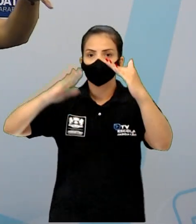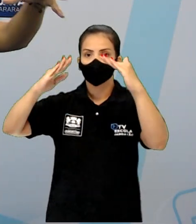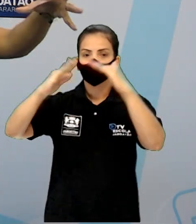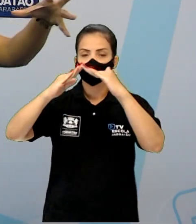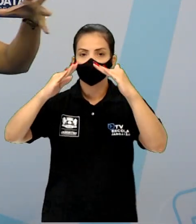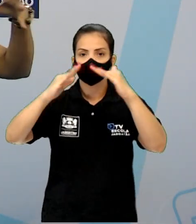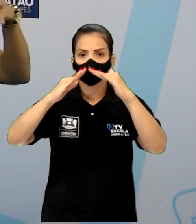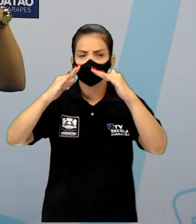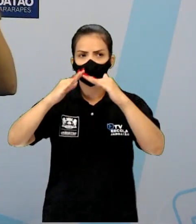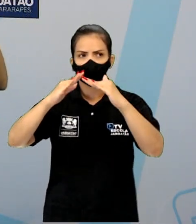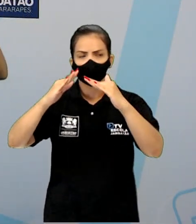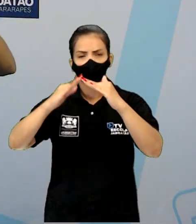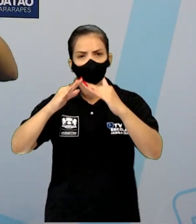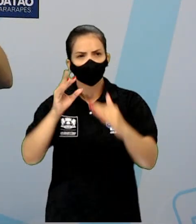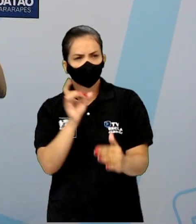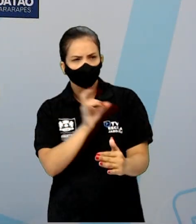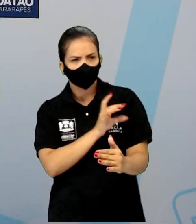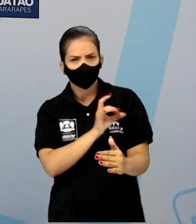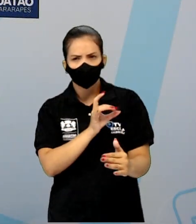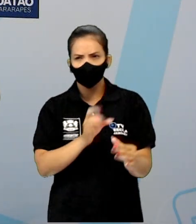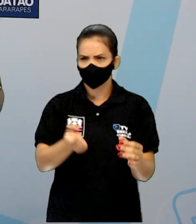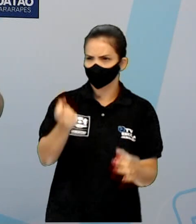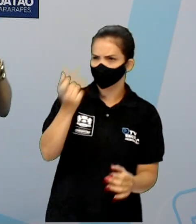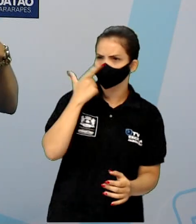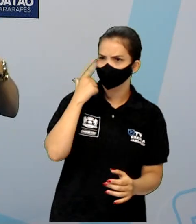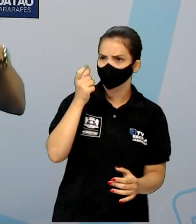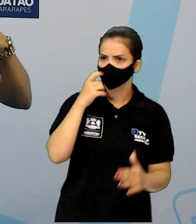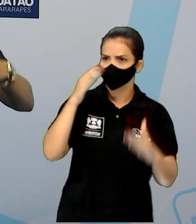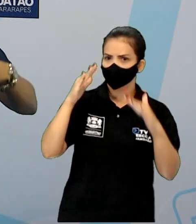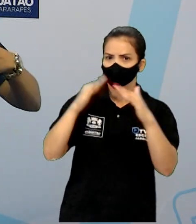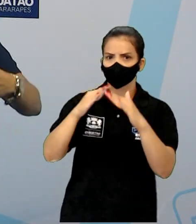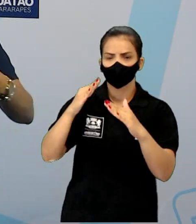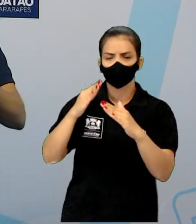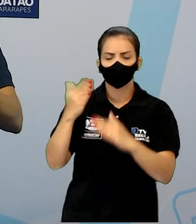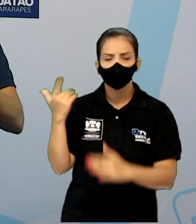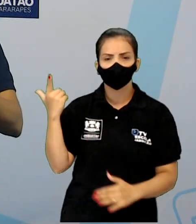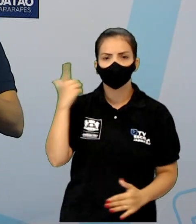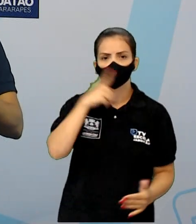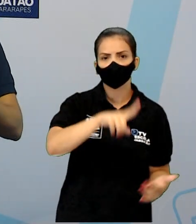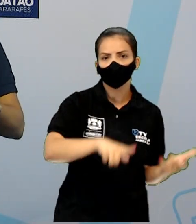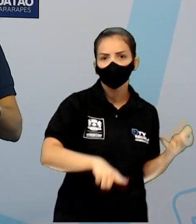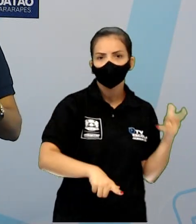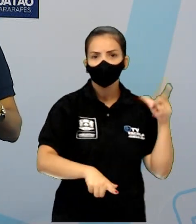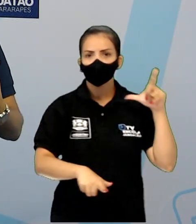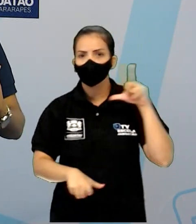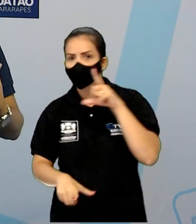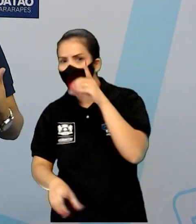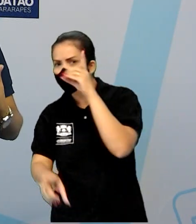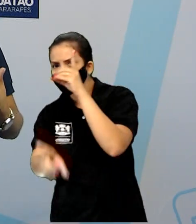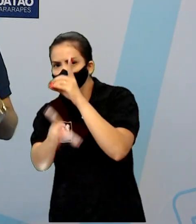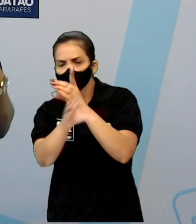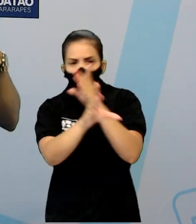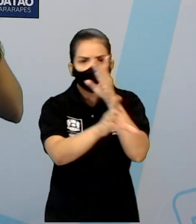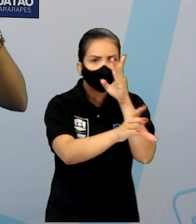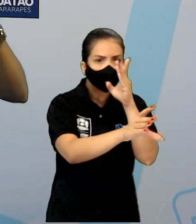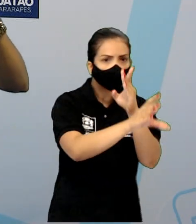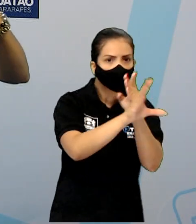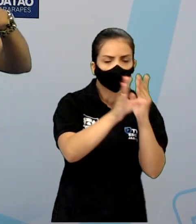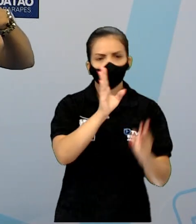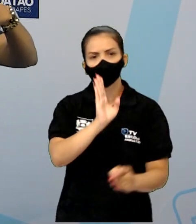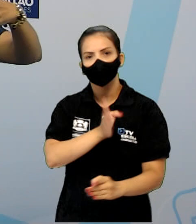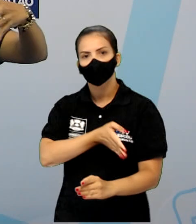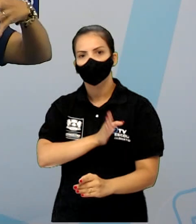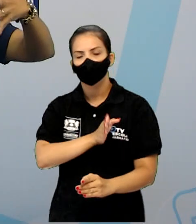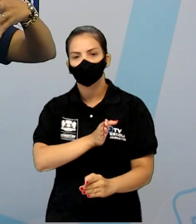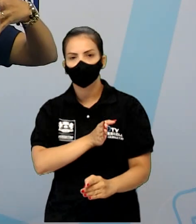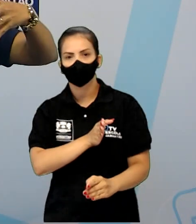esquisita, né? Que eles estão dentro, que ela diz assim, a tem que conseguir encontrar o coração. Então, aquela parte é o